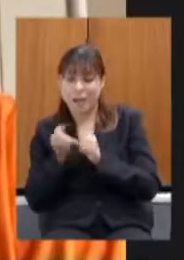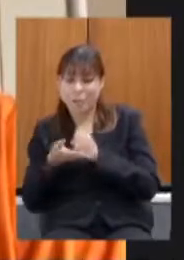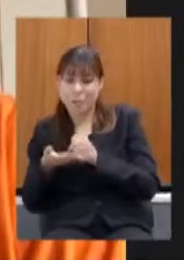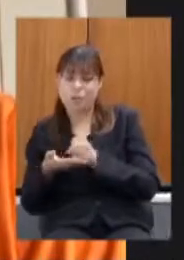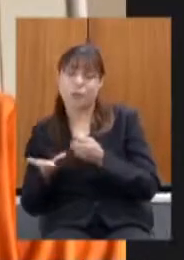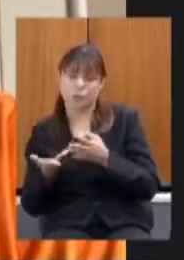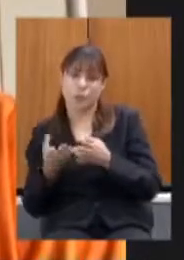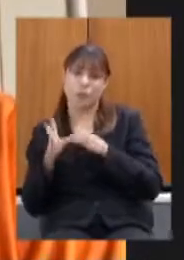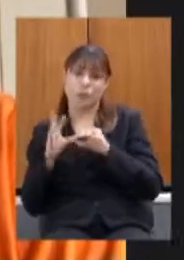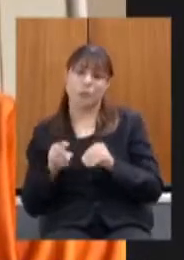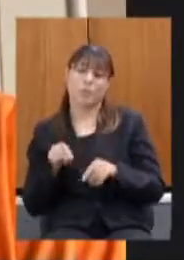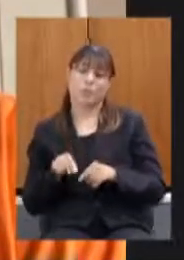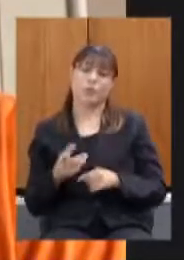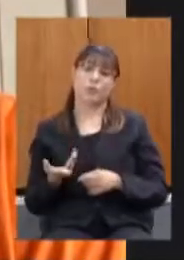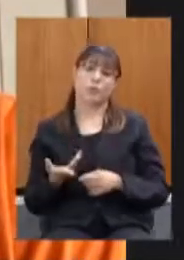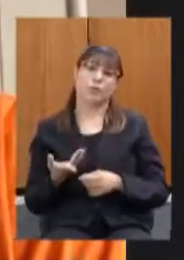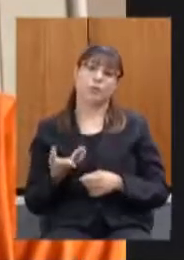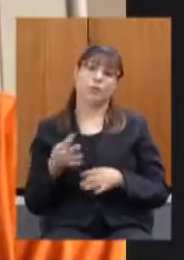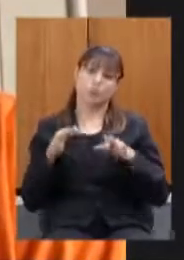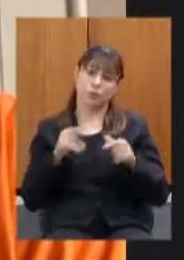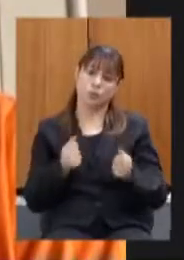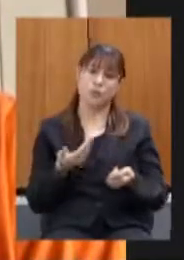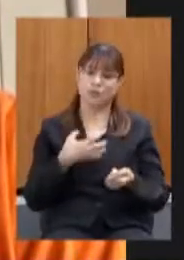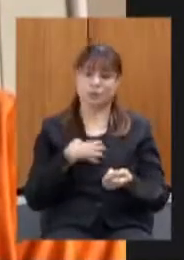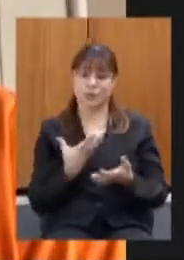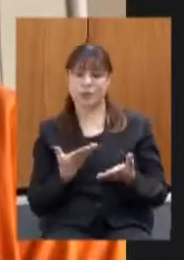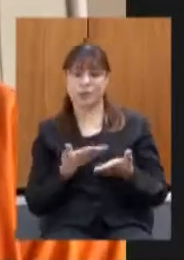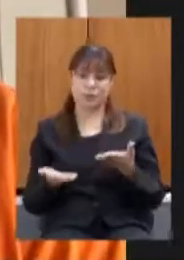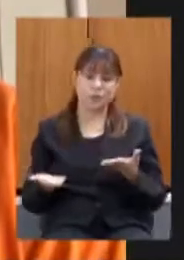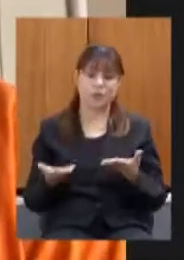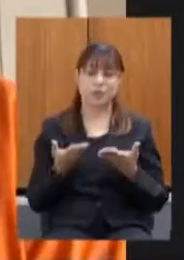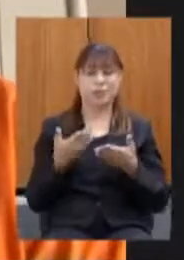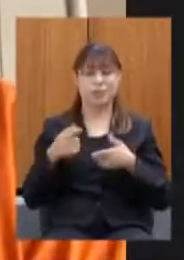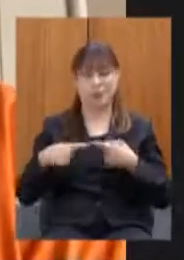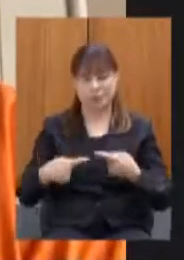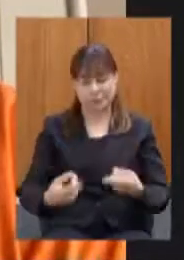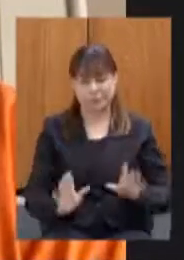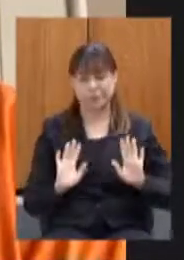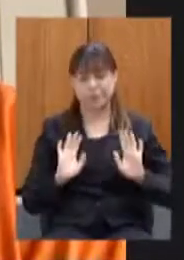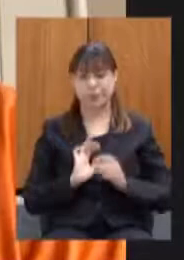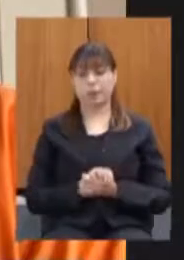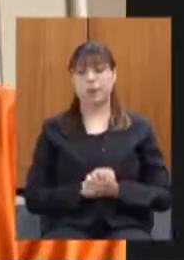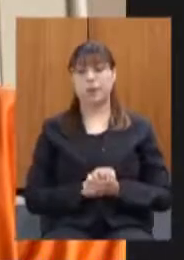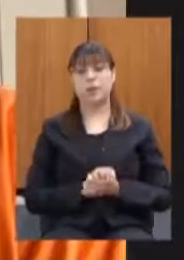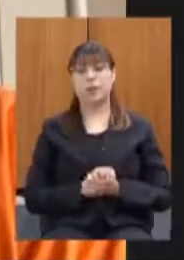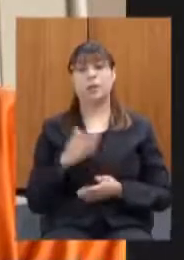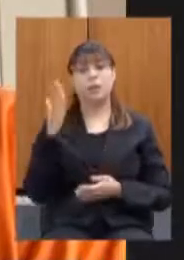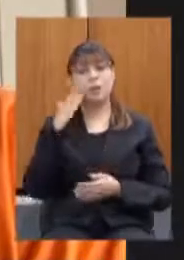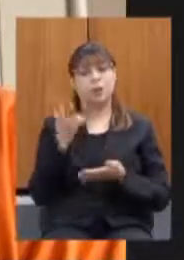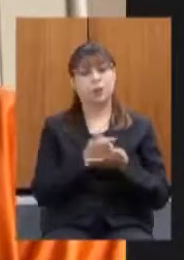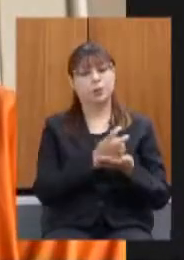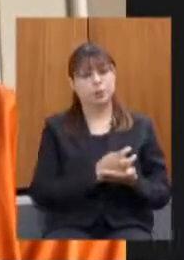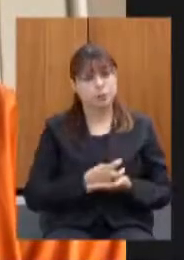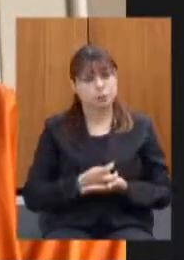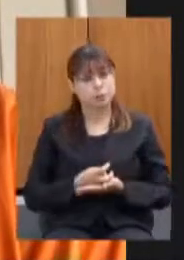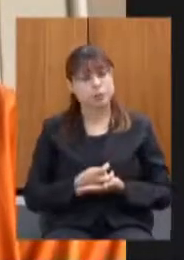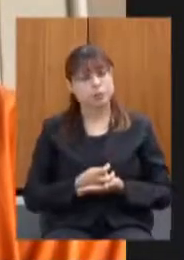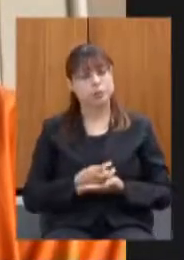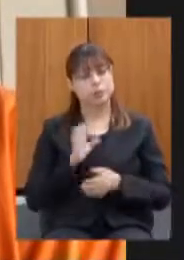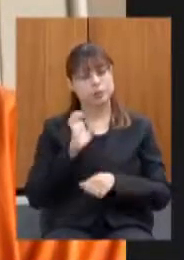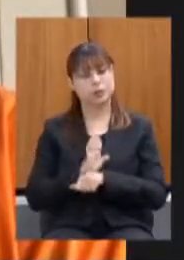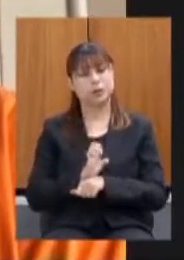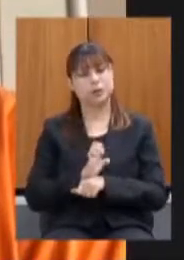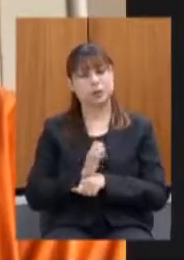final a cadeia sente uma perda e por aí vai a gente sabe que a tributação no nosso estágio está muito alta